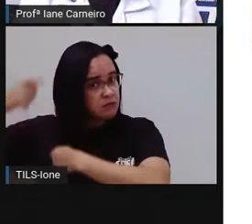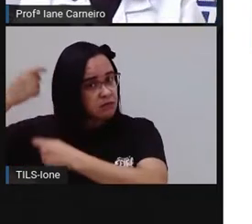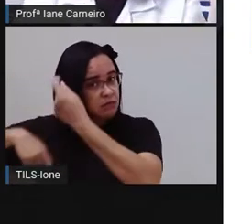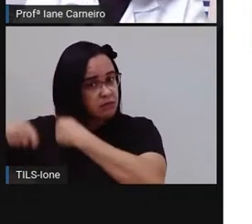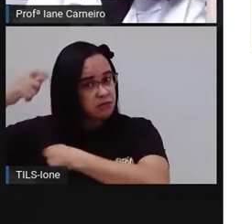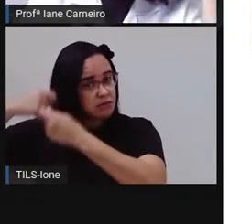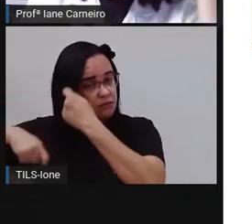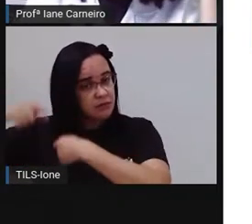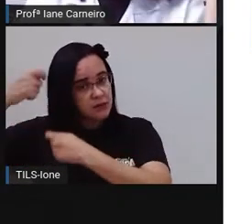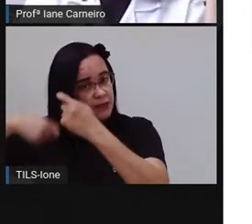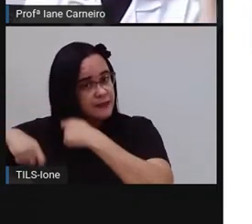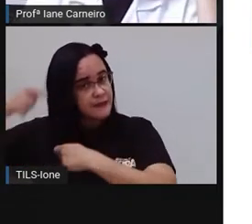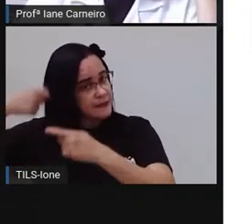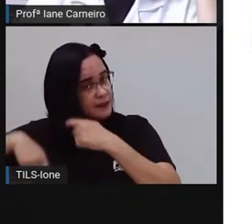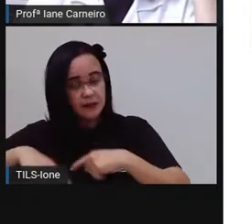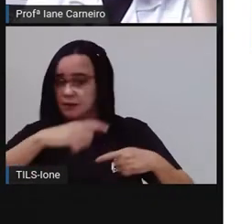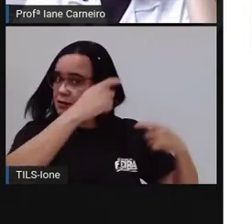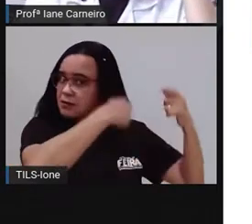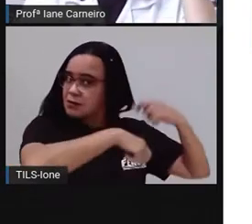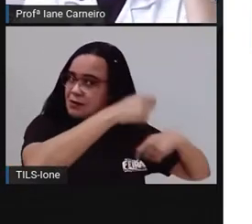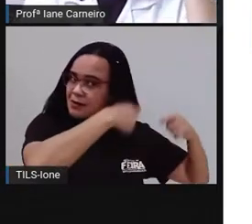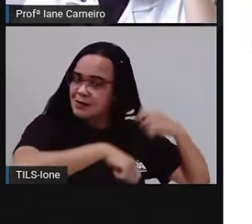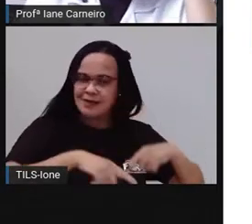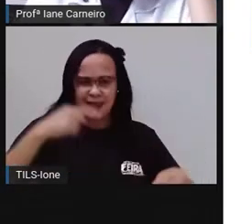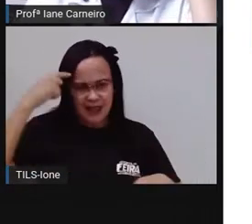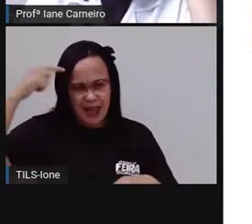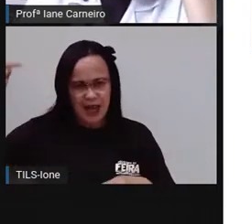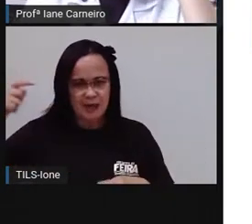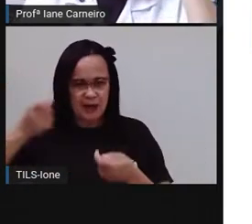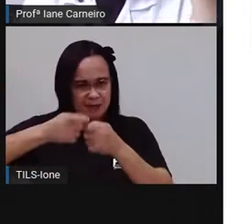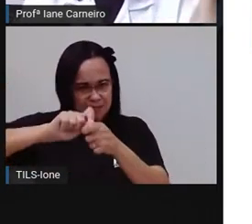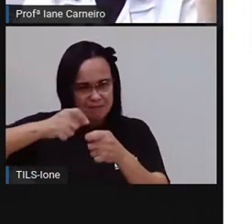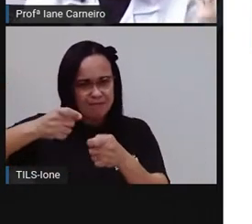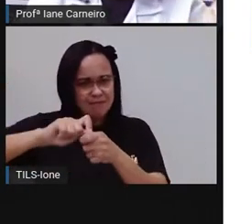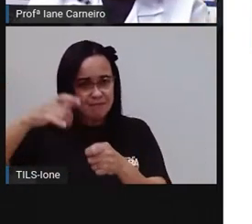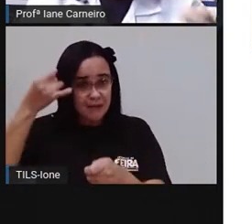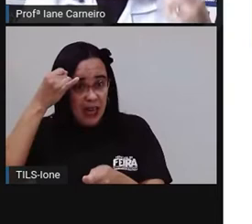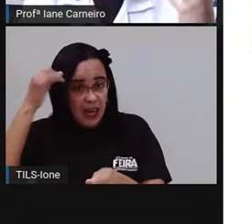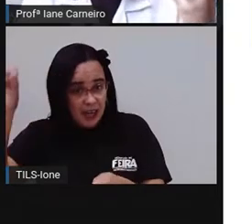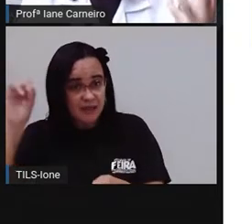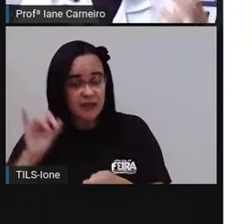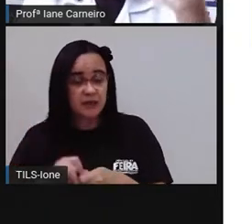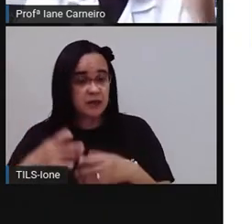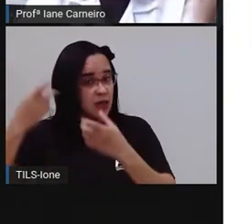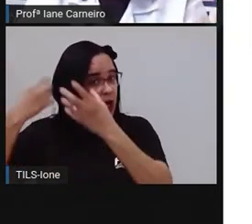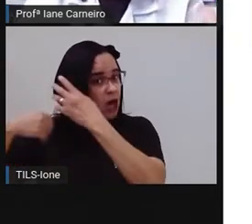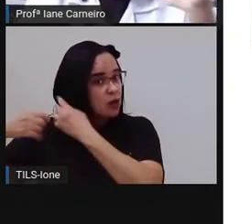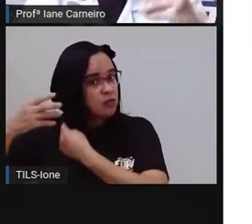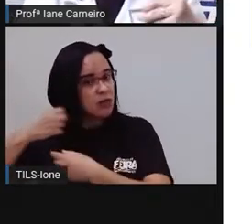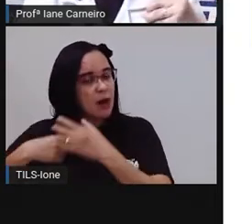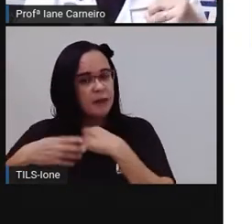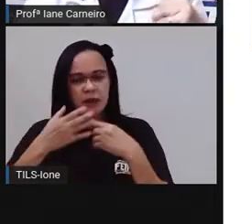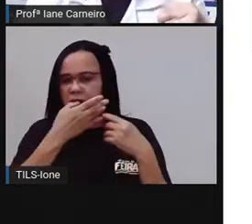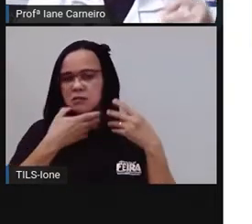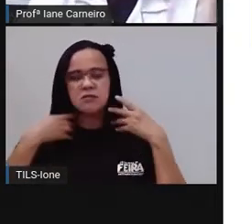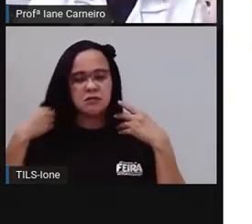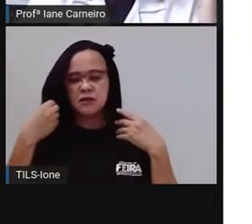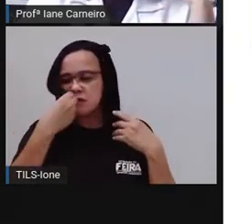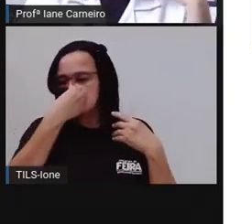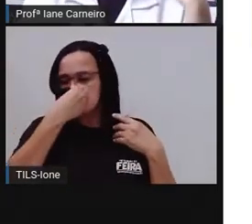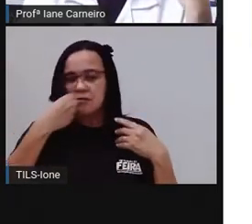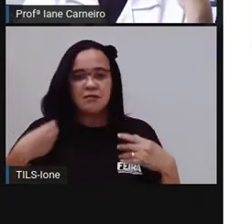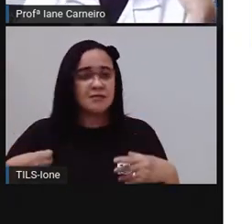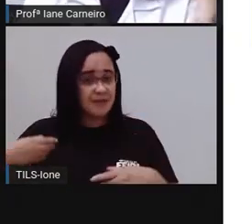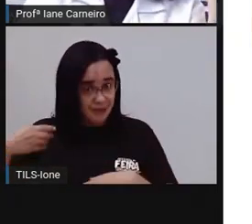cabelos, para evitar o piolho, evitar a sujeira, deixar o cabelo sempre limpinho, cheirosinho, higienizado. E